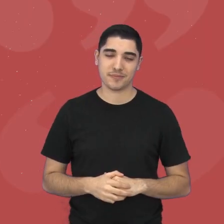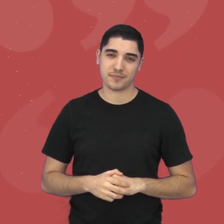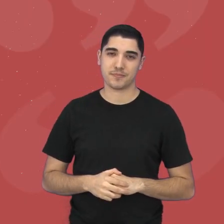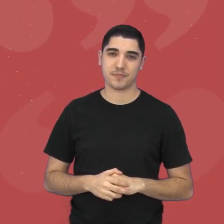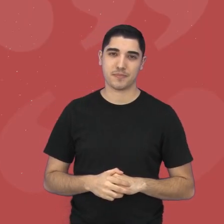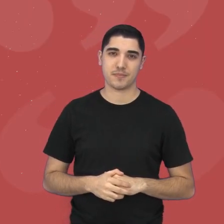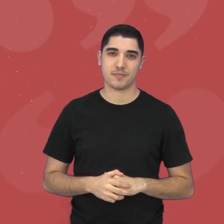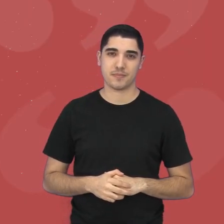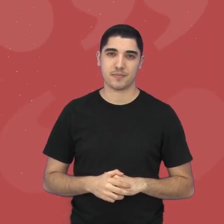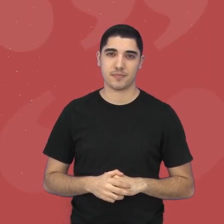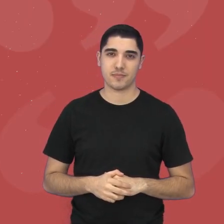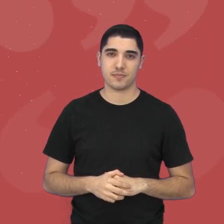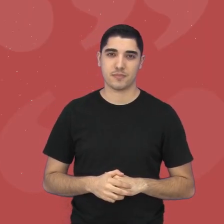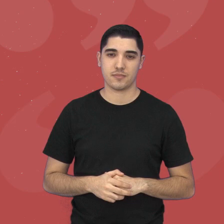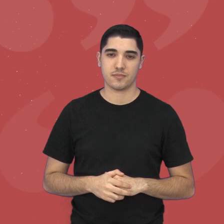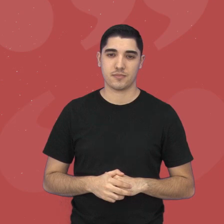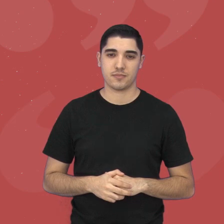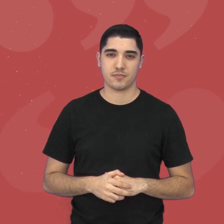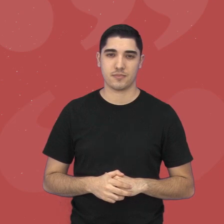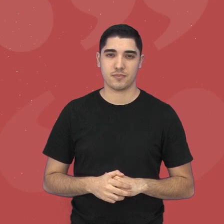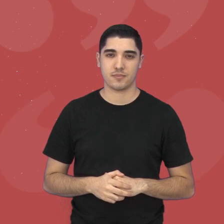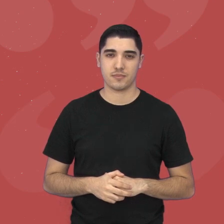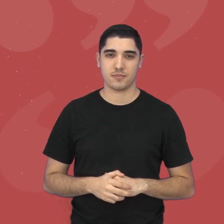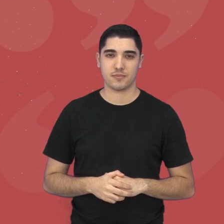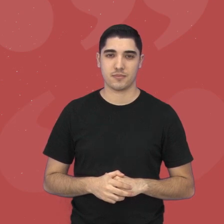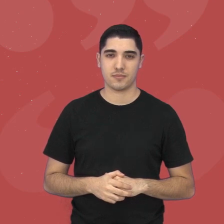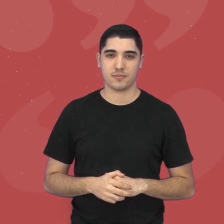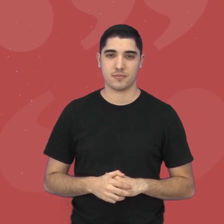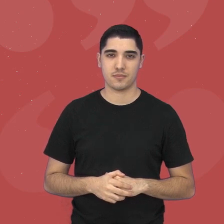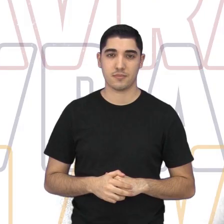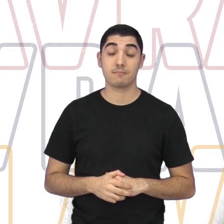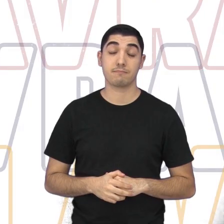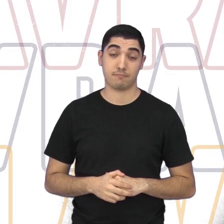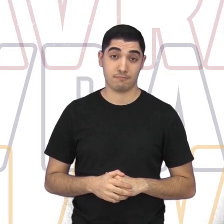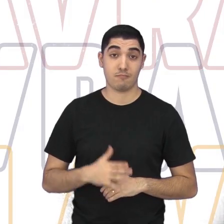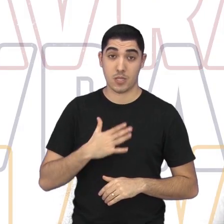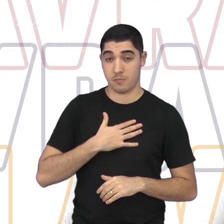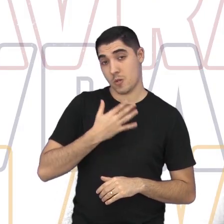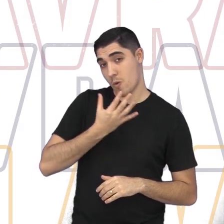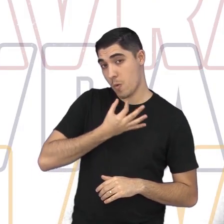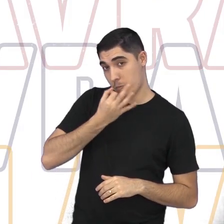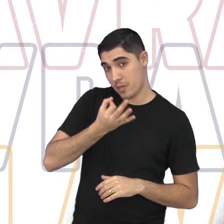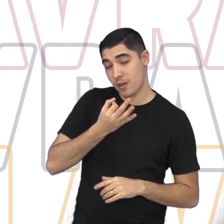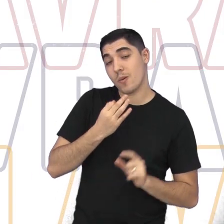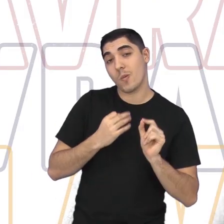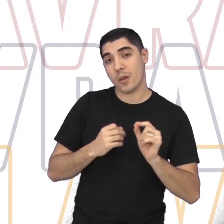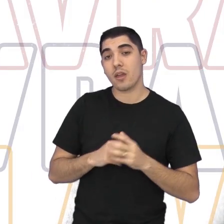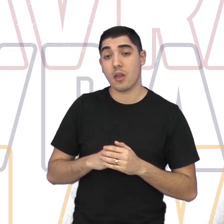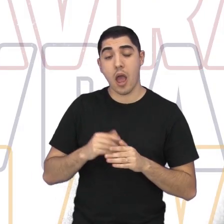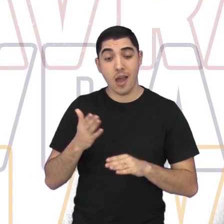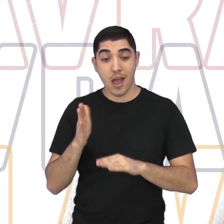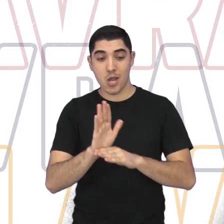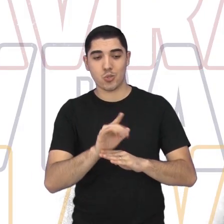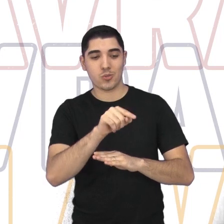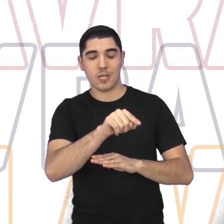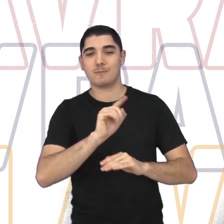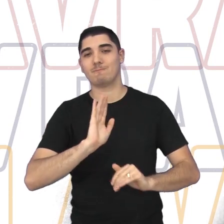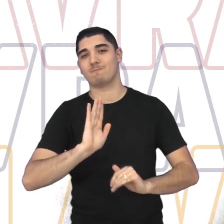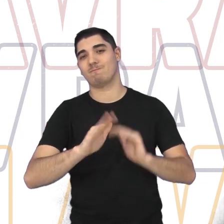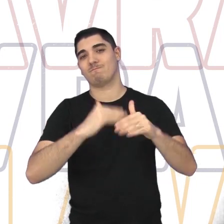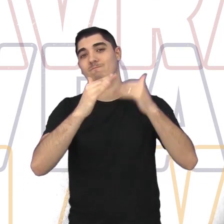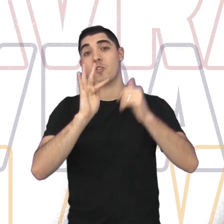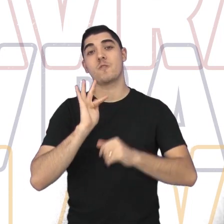Qual a importância do contraponto para a sociedade? Eu vejo que contribui para o futuro, assim,